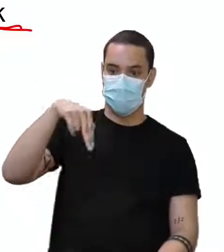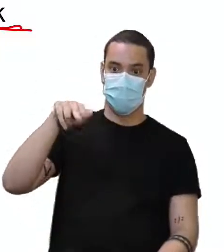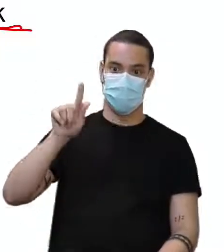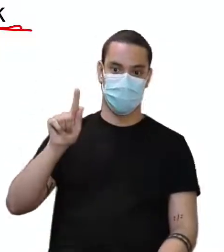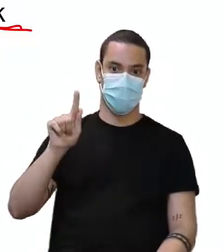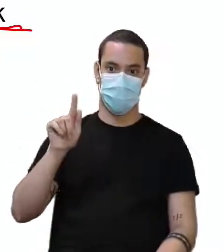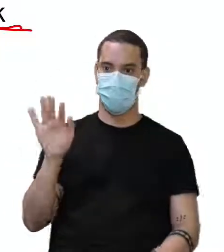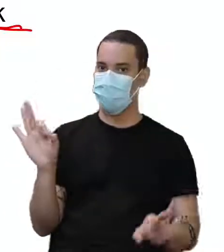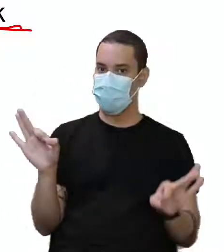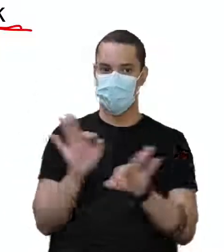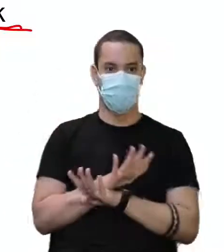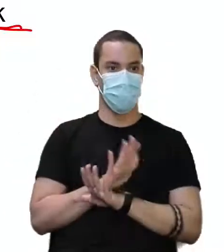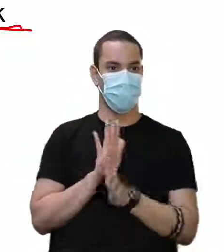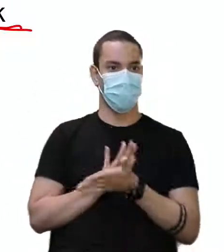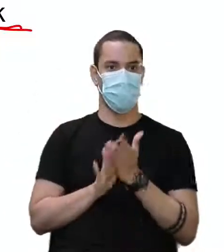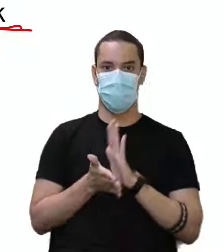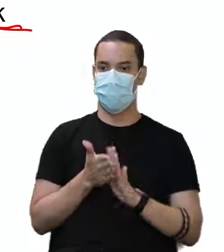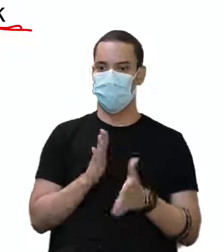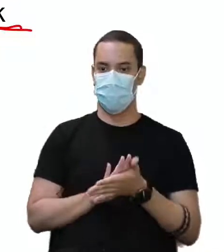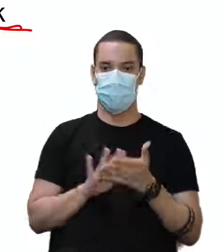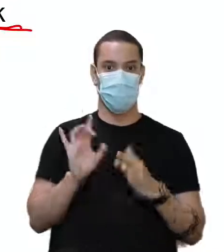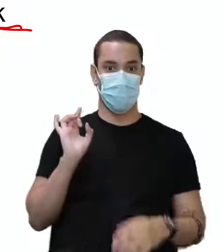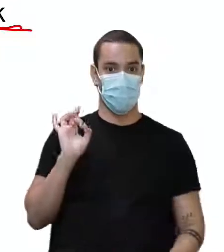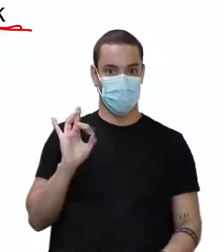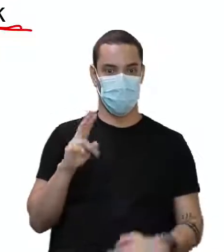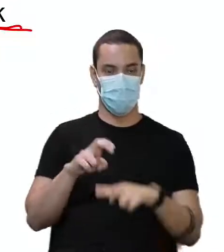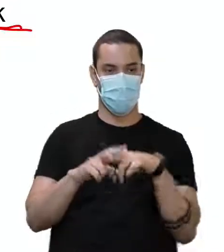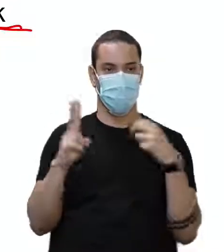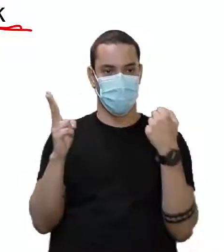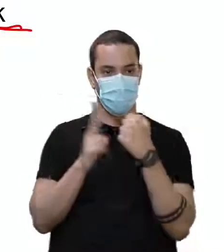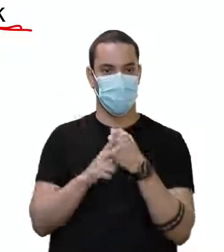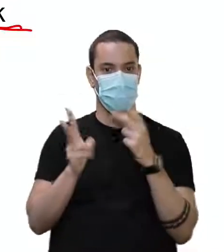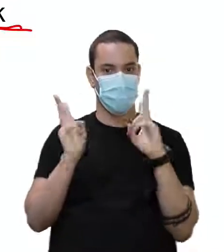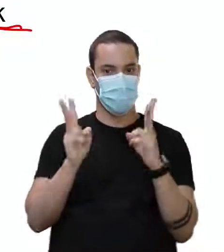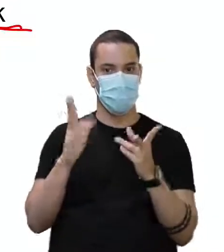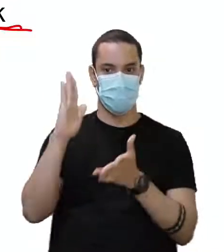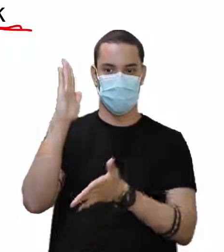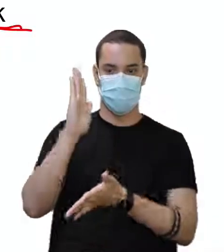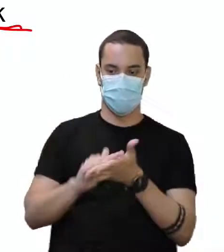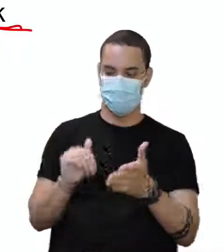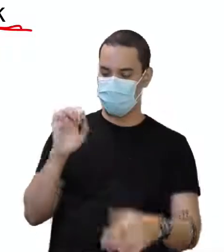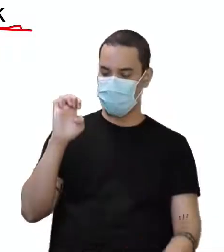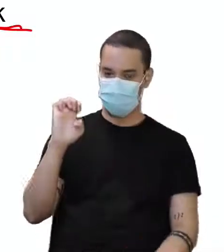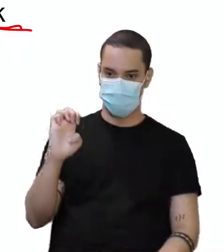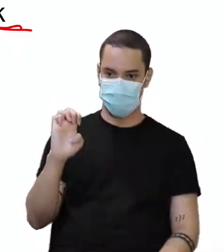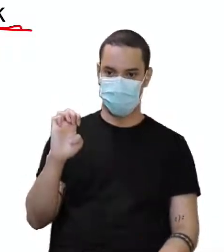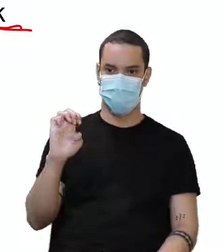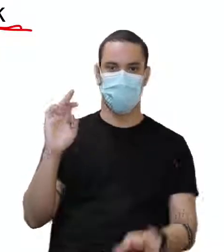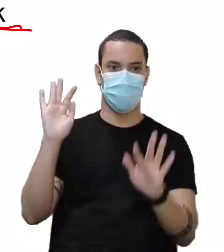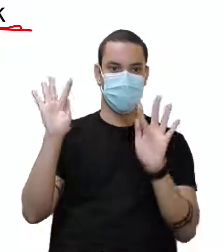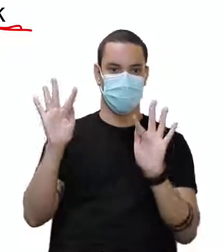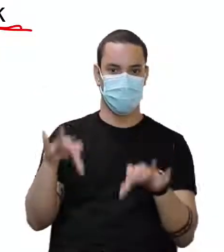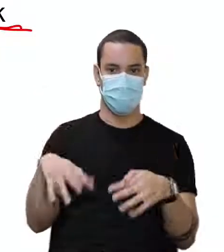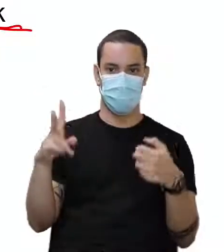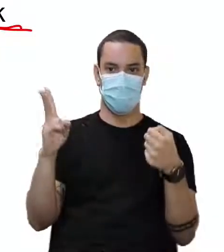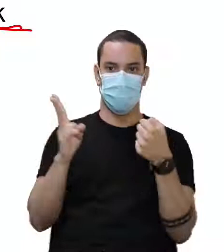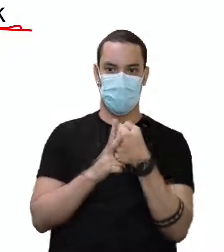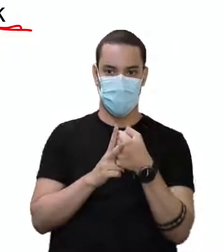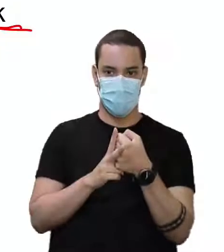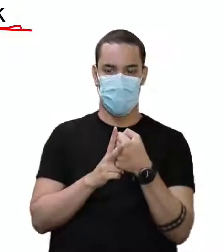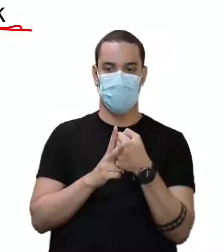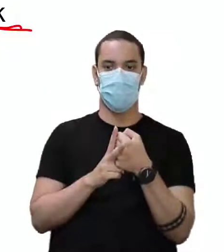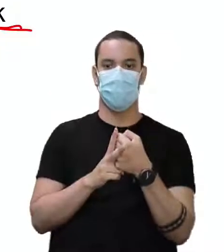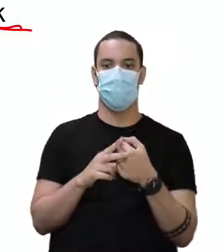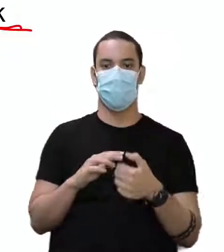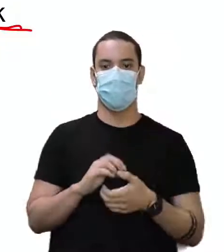dela. Só colocar no lugar dela. Então, o verbo vai sempre, você sempre vai tirar o E no final de verbos que terminam